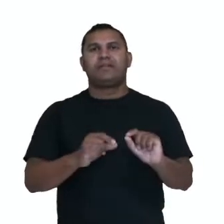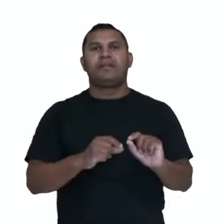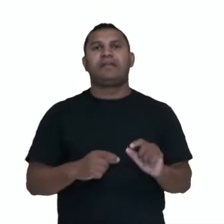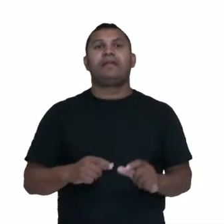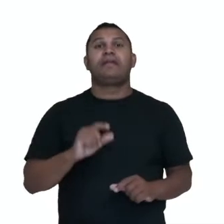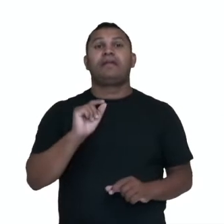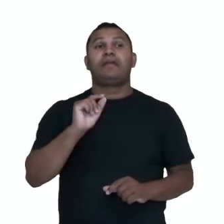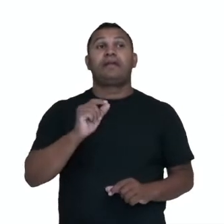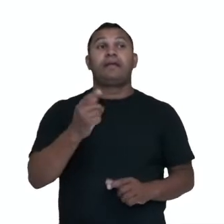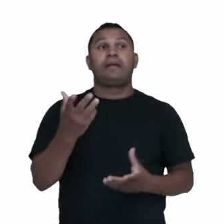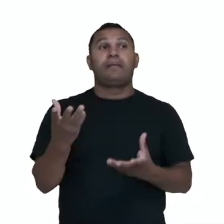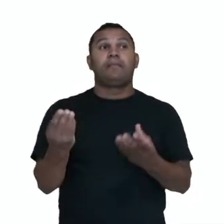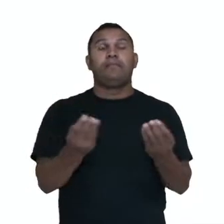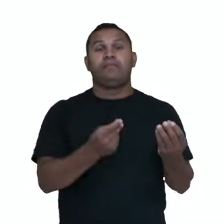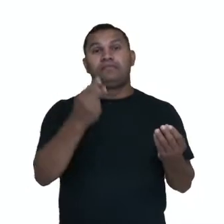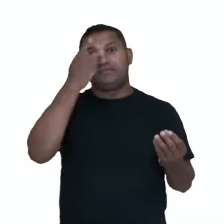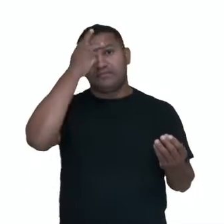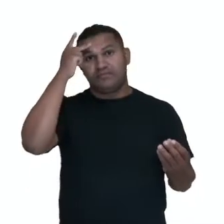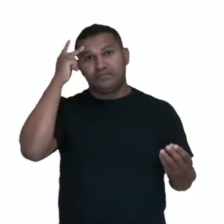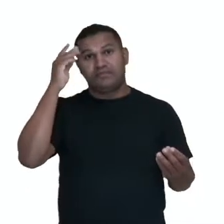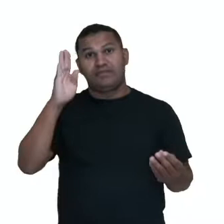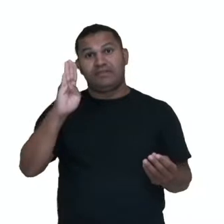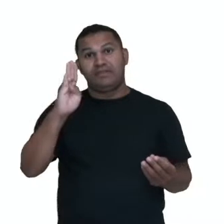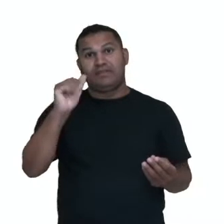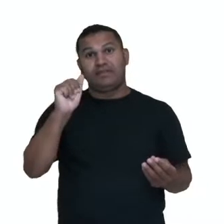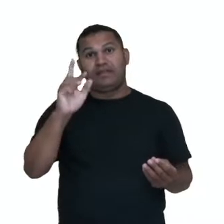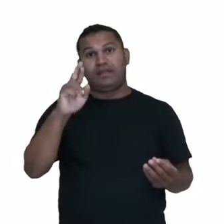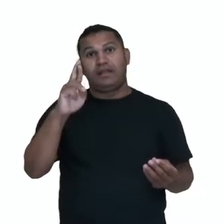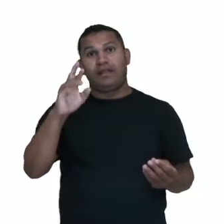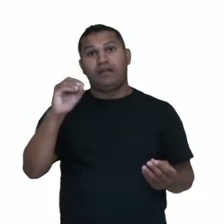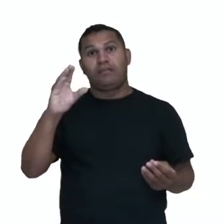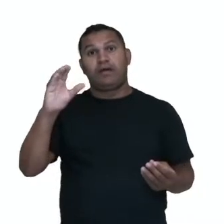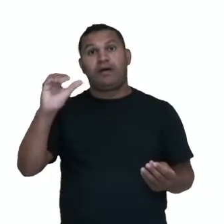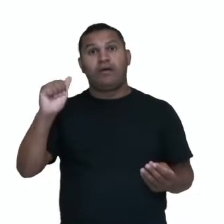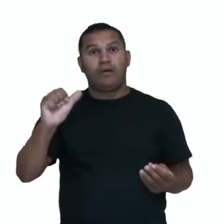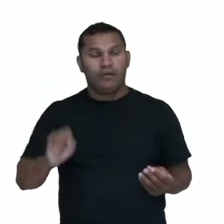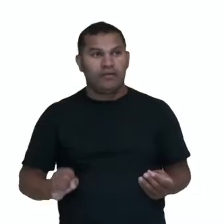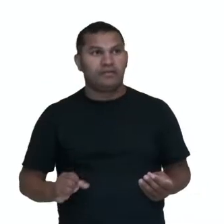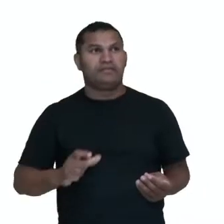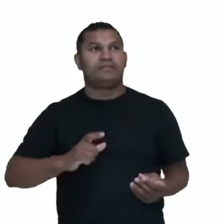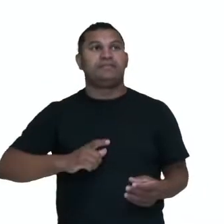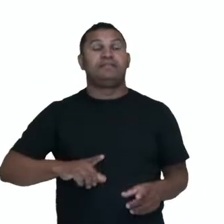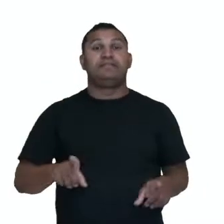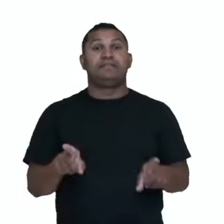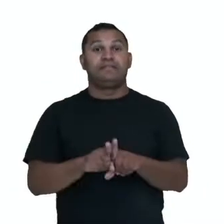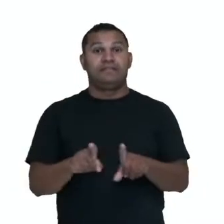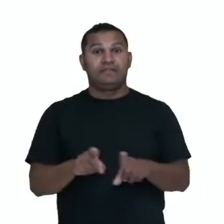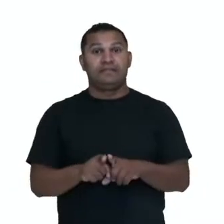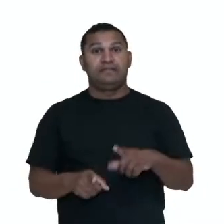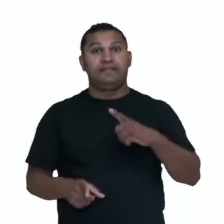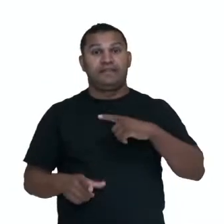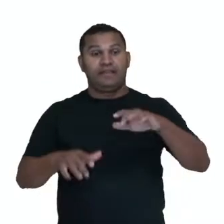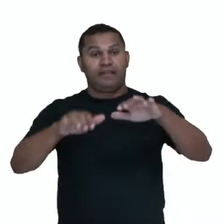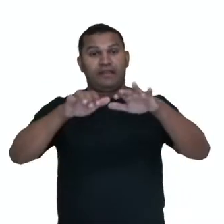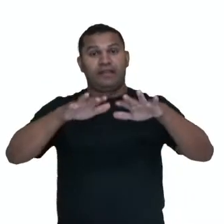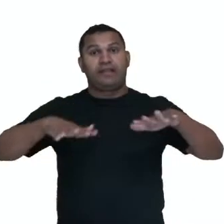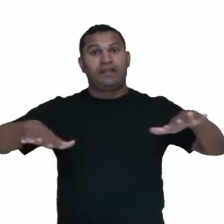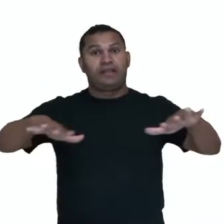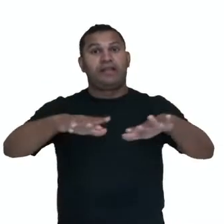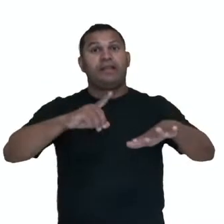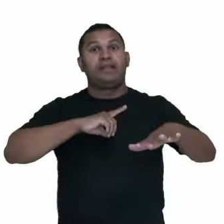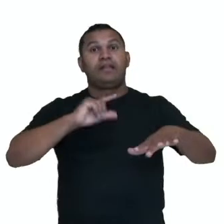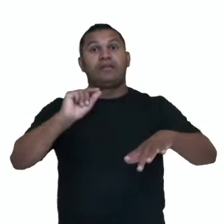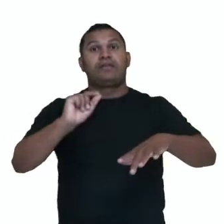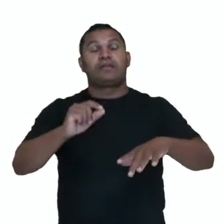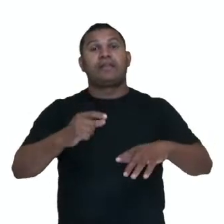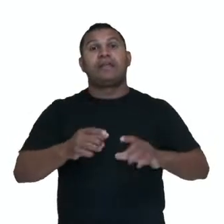Gerais. Pessoal, o Rio de Janeiro era o único porto por onde o governo português permitia que se embarcasse o ouro, a